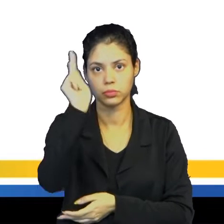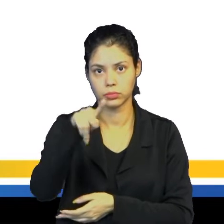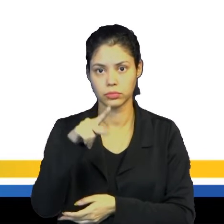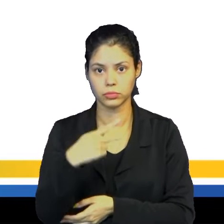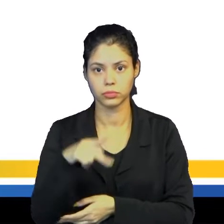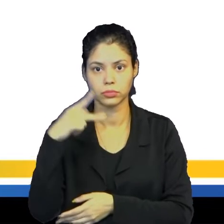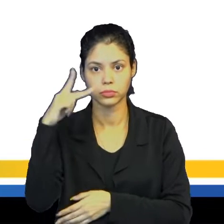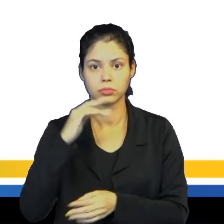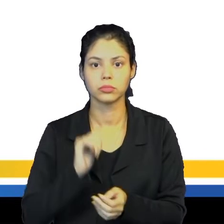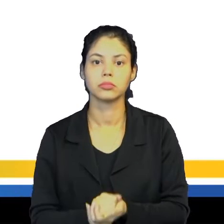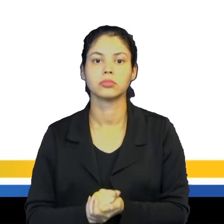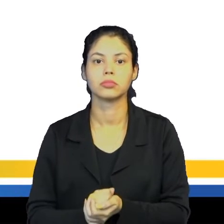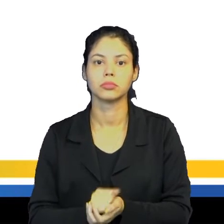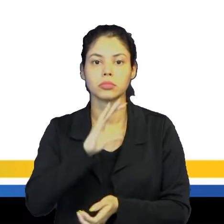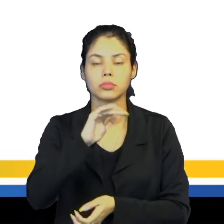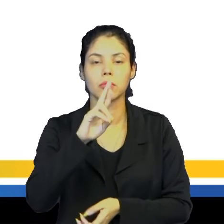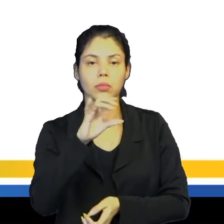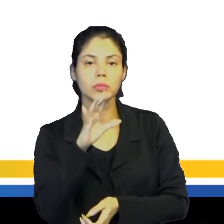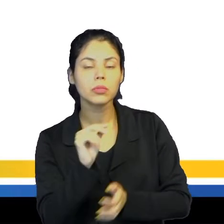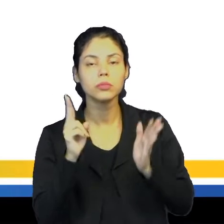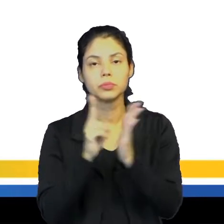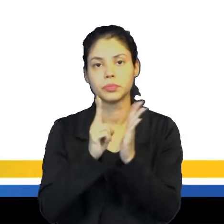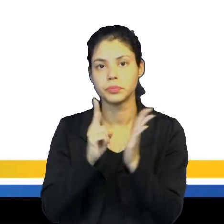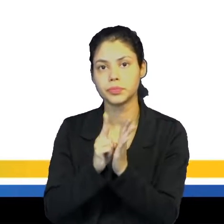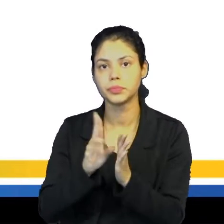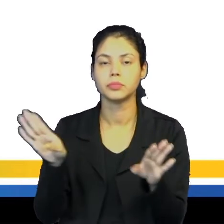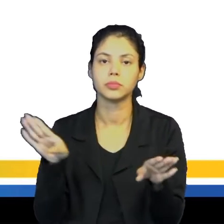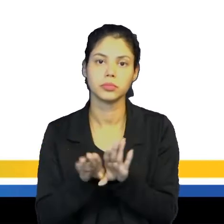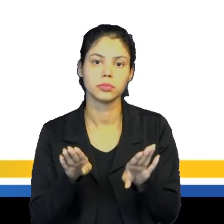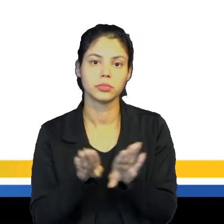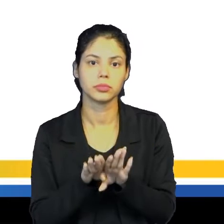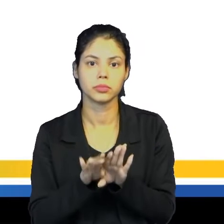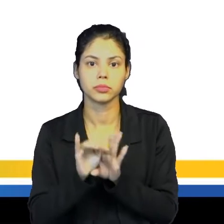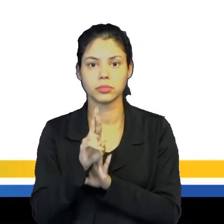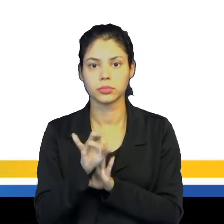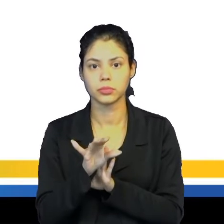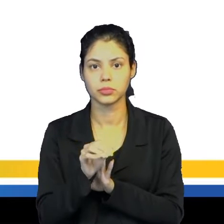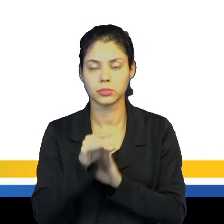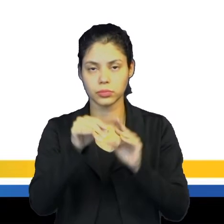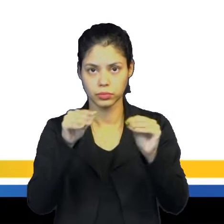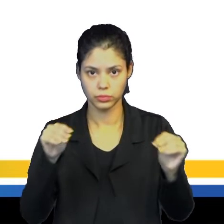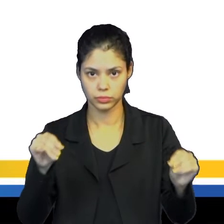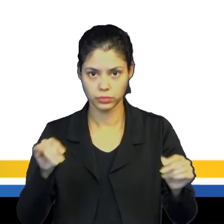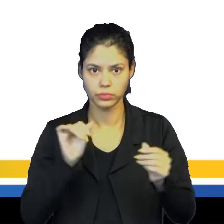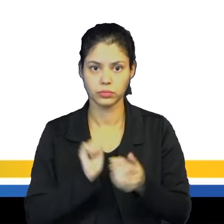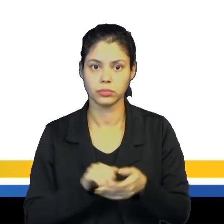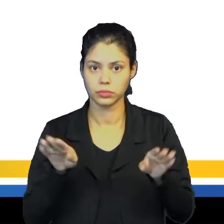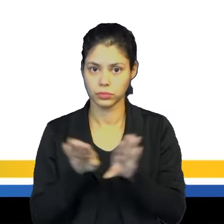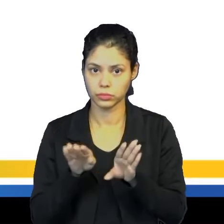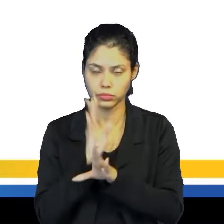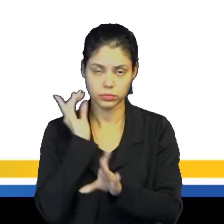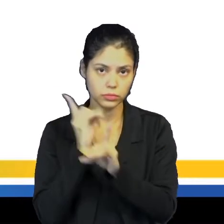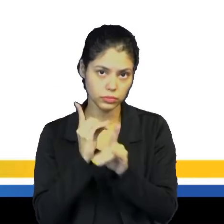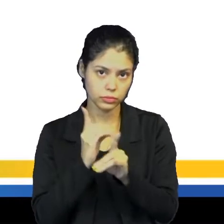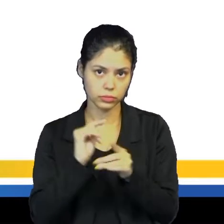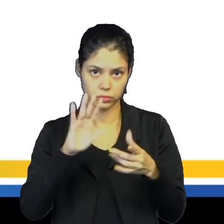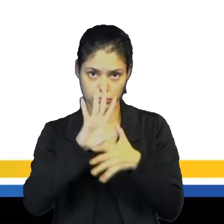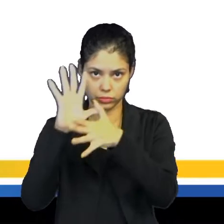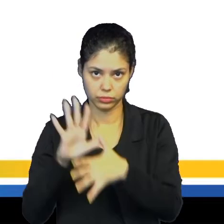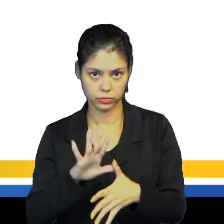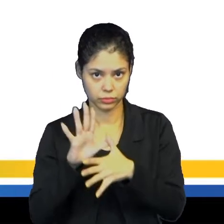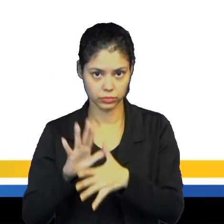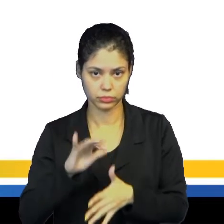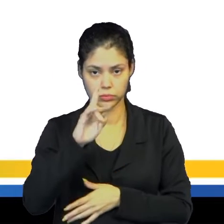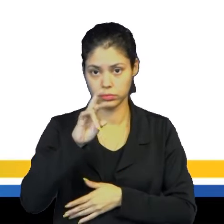trabalhavam com a catequese dos índios, né, também a interiorização desses territórios. Também com o descobrimento da América,